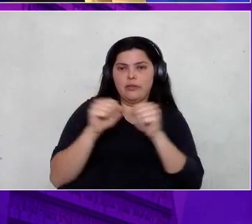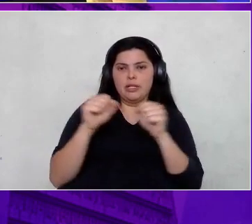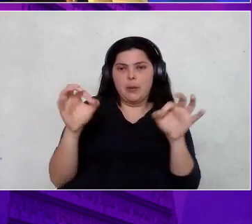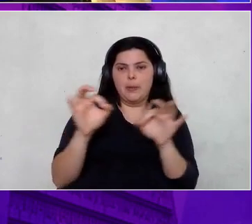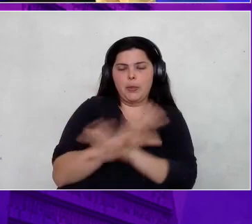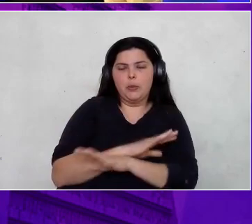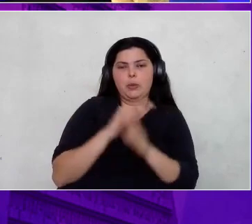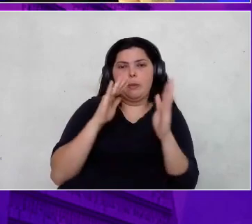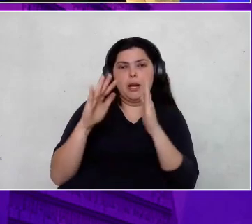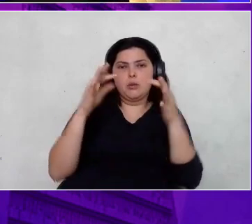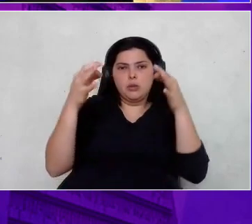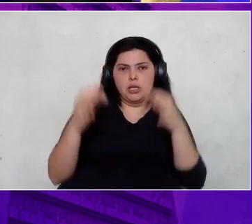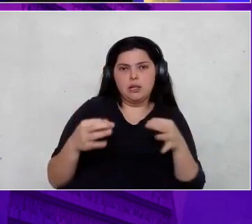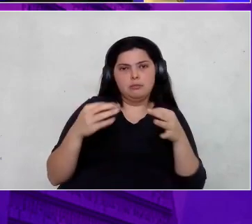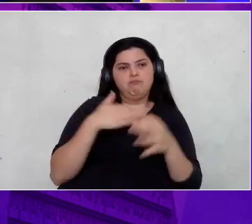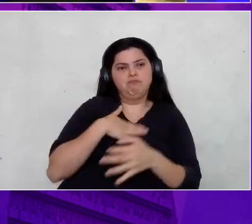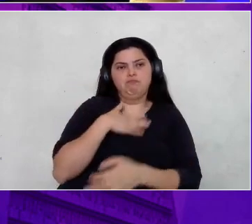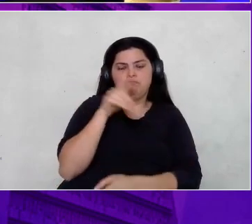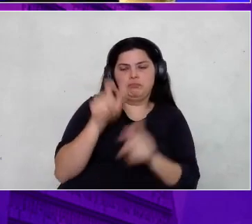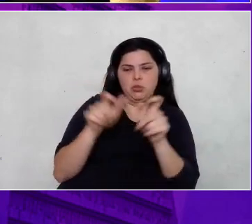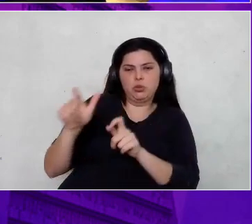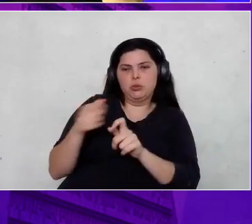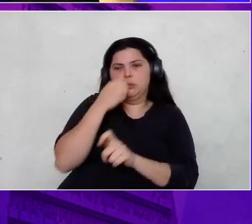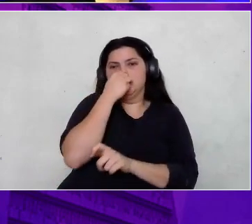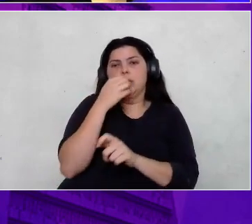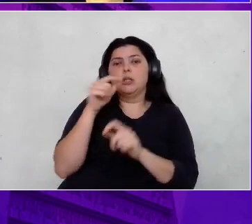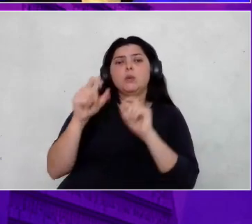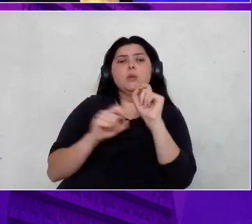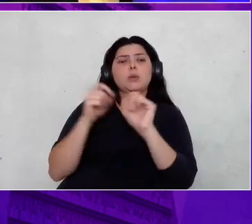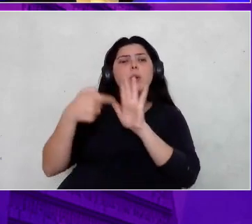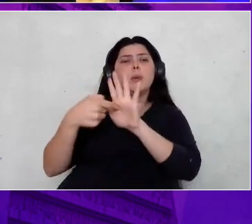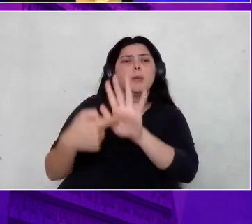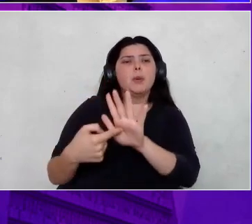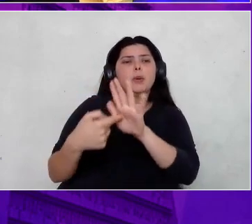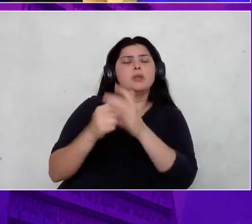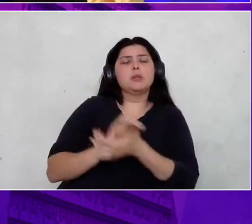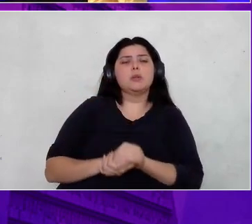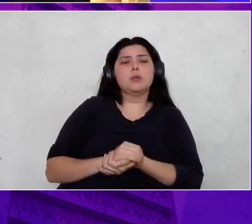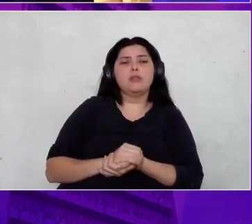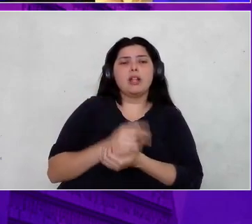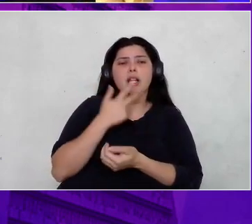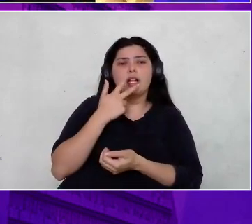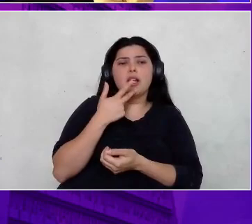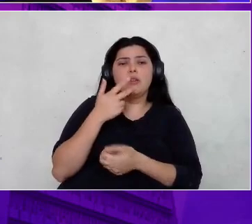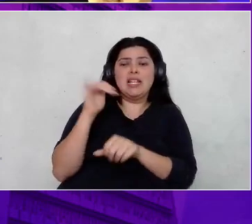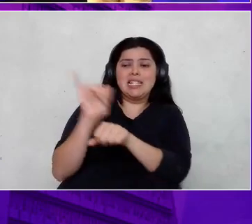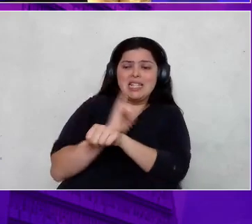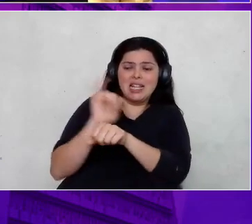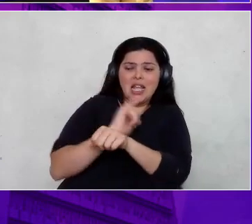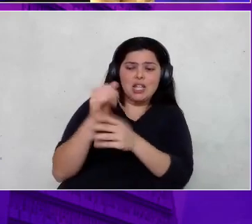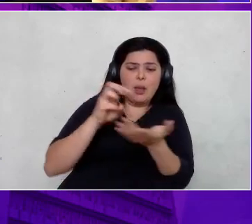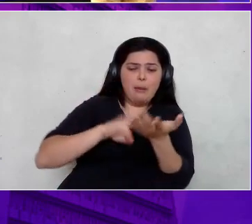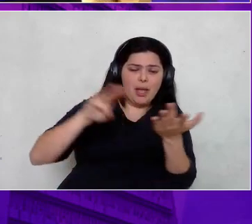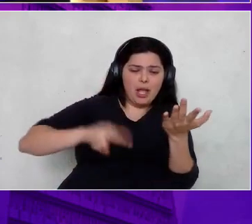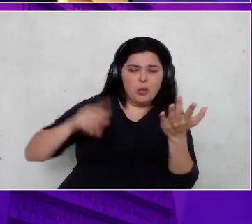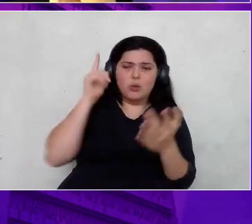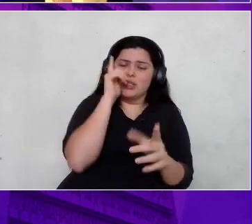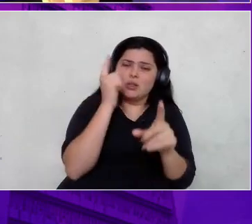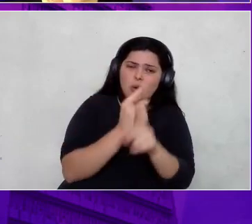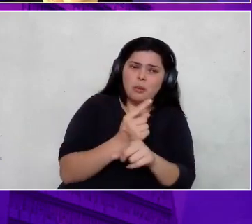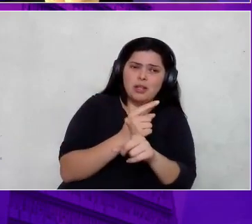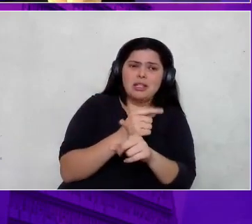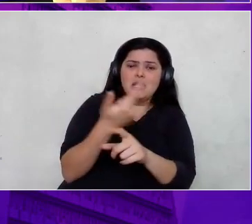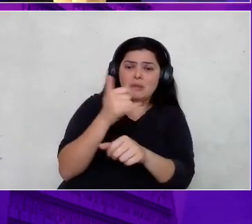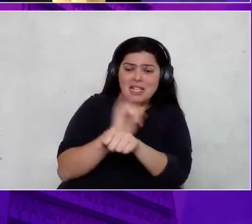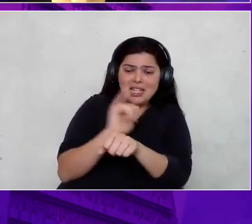satisfazendo as pessoas. E aqui eu focava muito em ferramentas e métodos. Eu descobri que, cara, sem estratégia você não vai para lugar